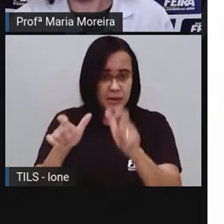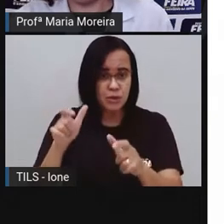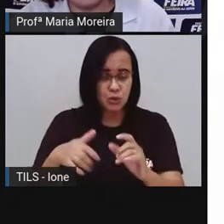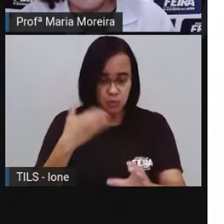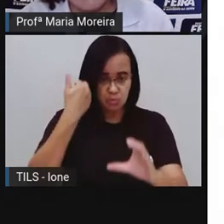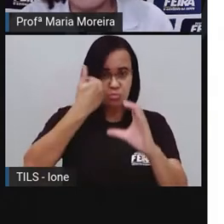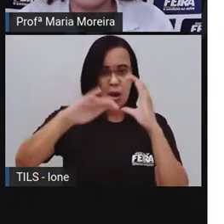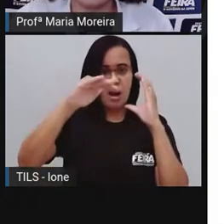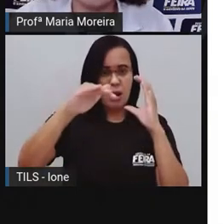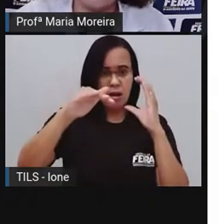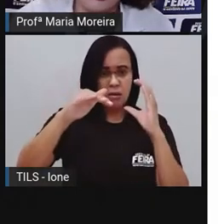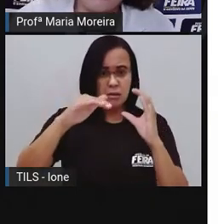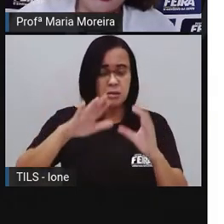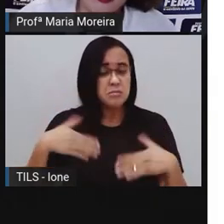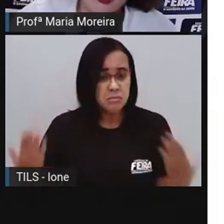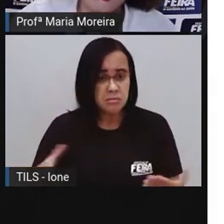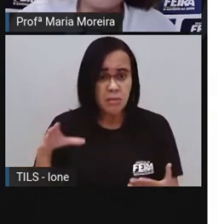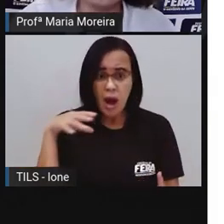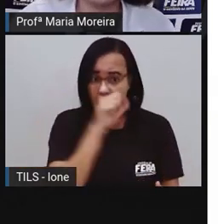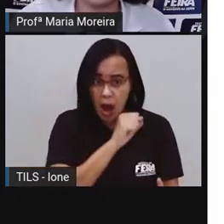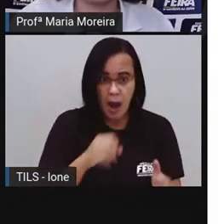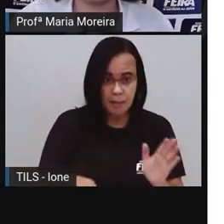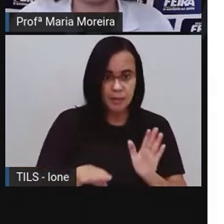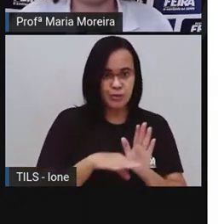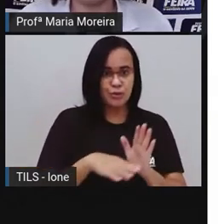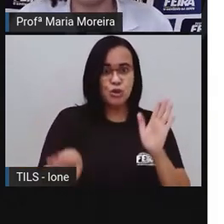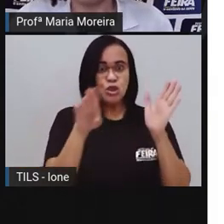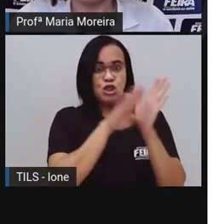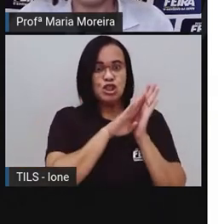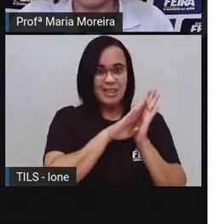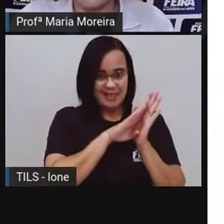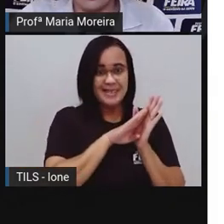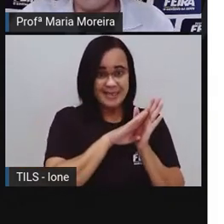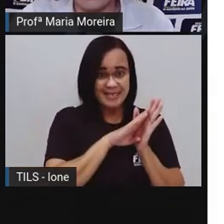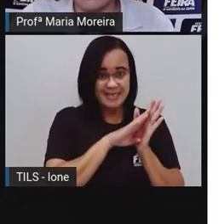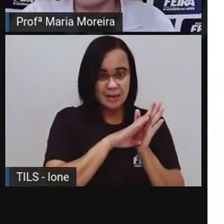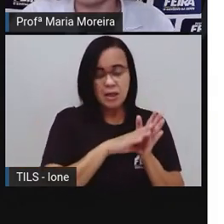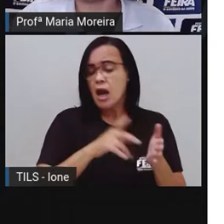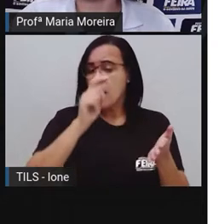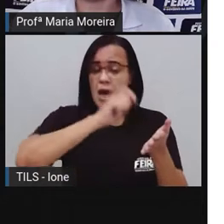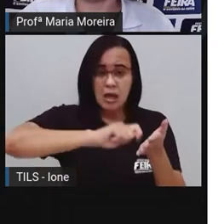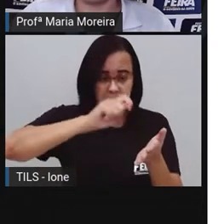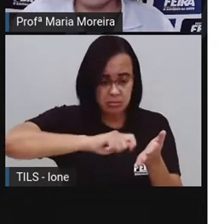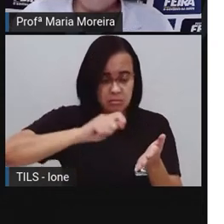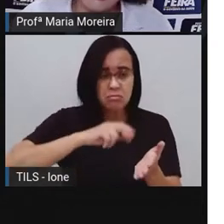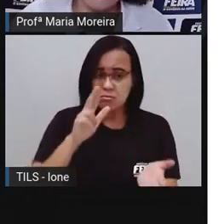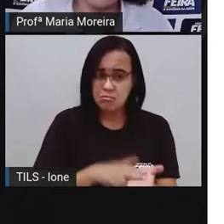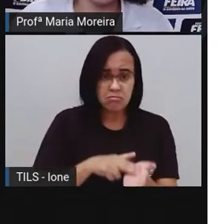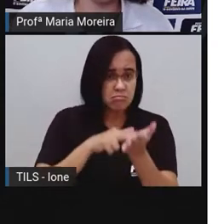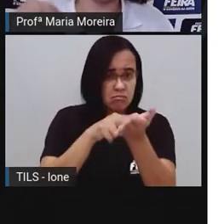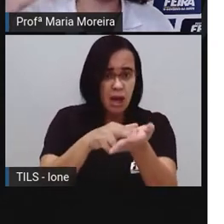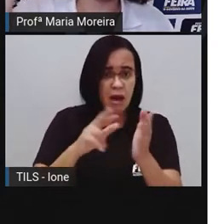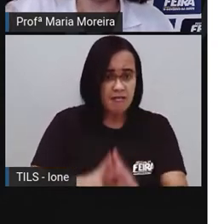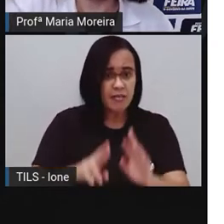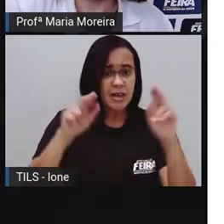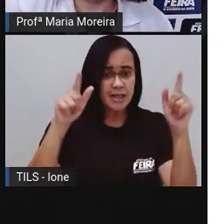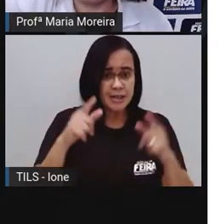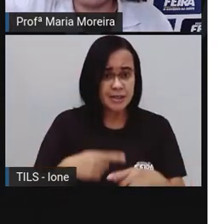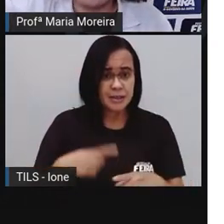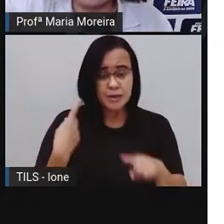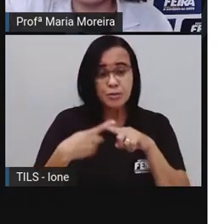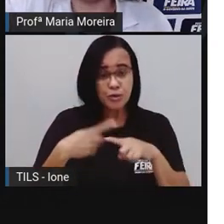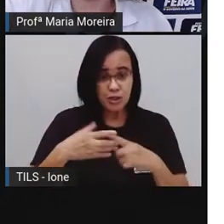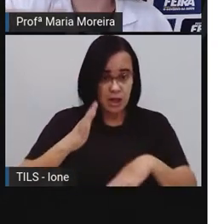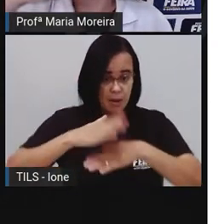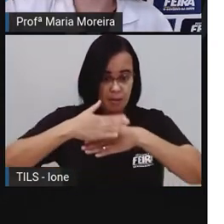eu preciso escrever, colocar o envelope e mandar para o correio. Isso aí, o correio vai receber essa correspondência e